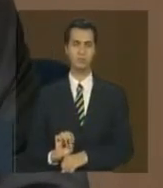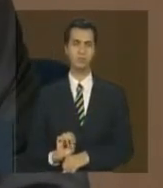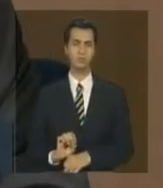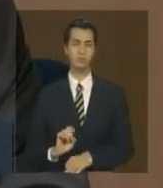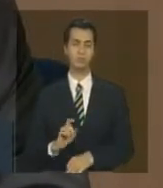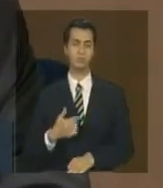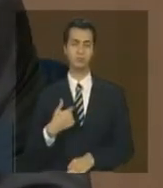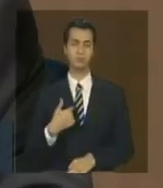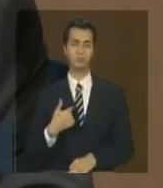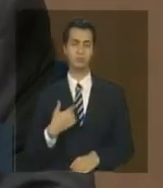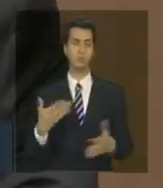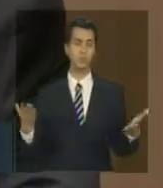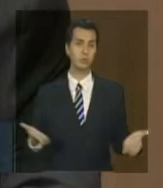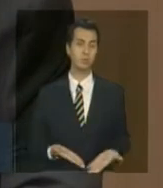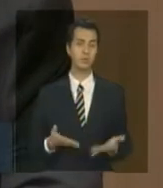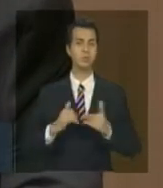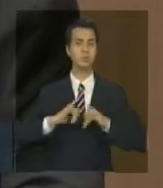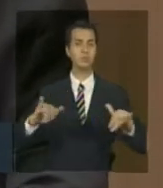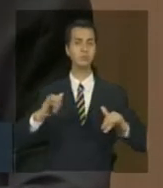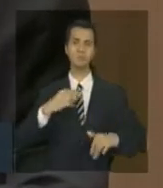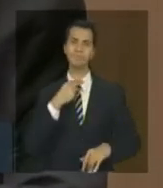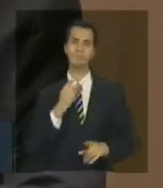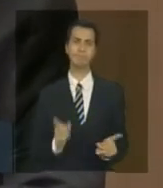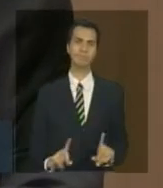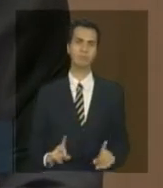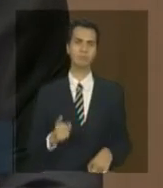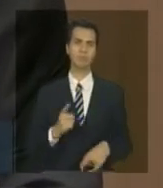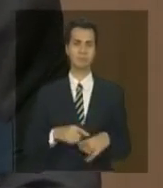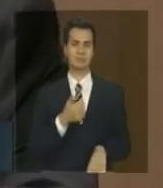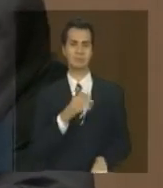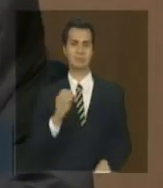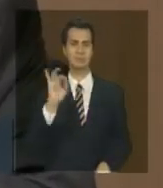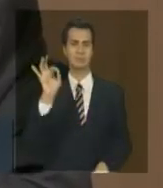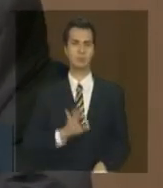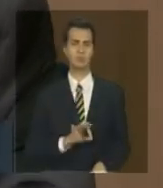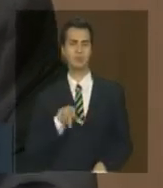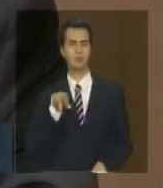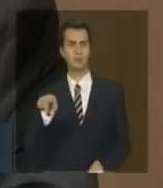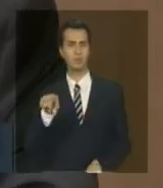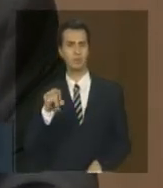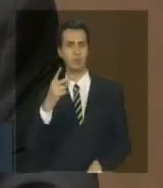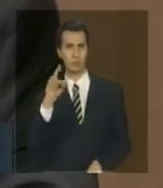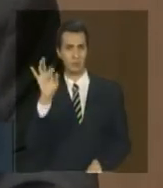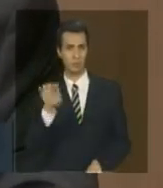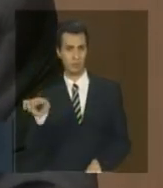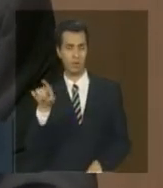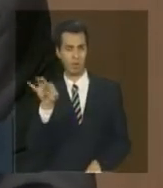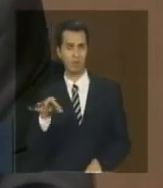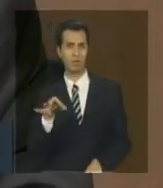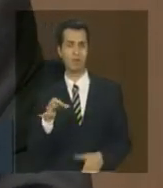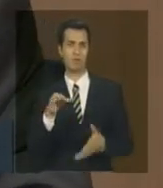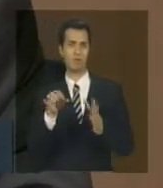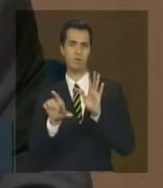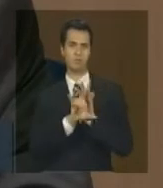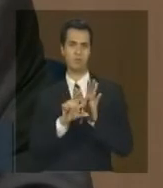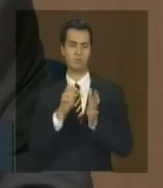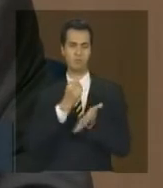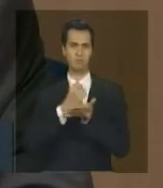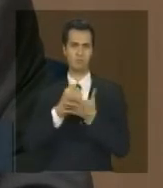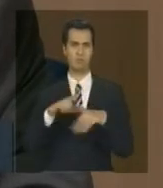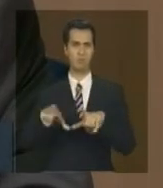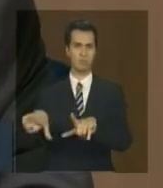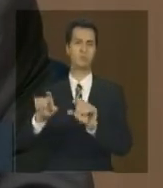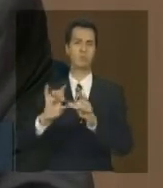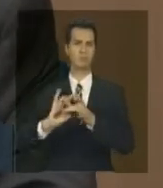posso hoje dizer para vocês que 100% desse dado é de supressões autorizadas mas o dado bom é